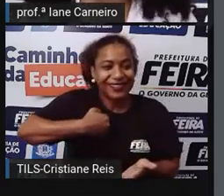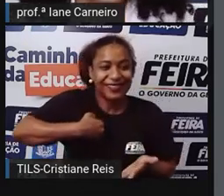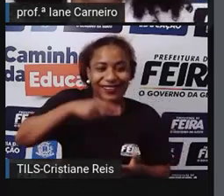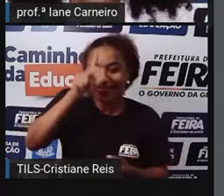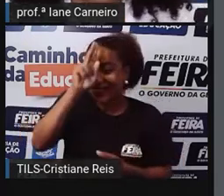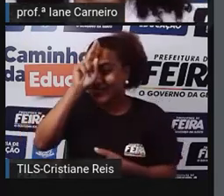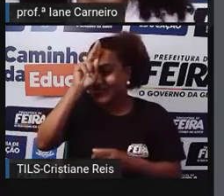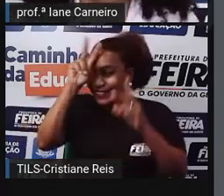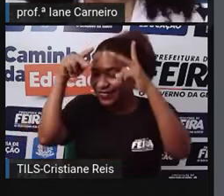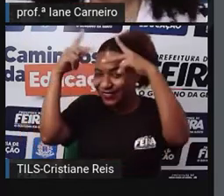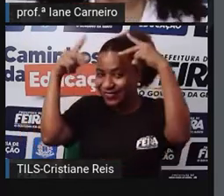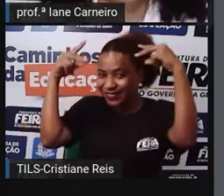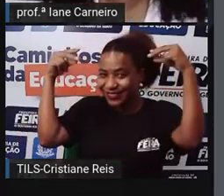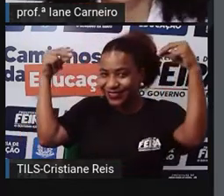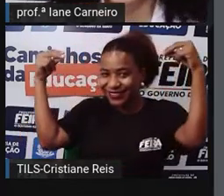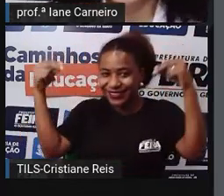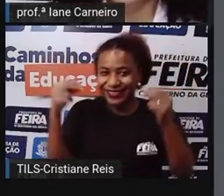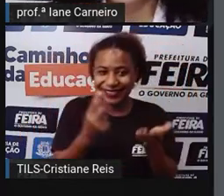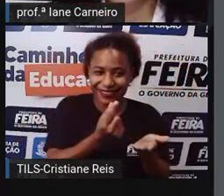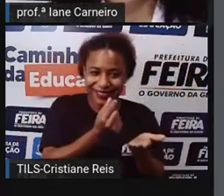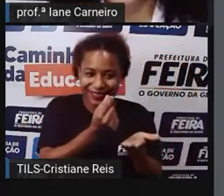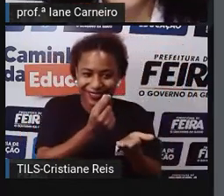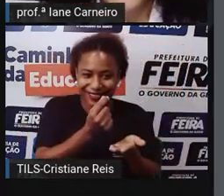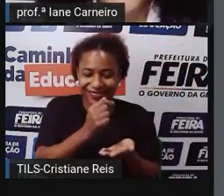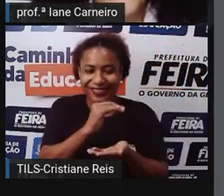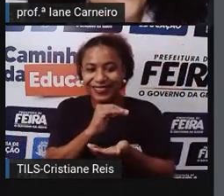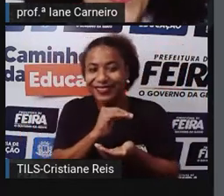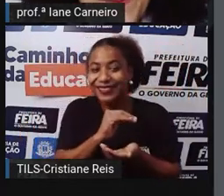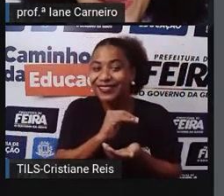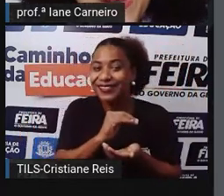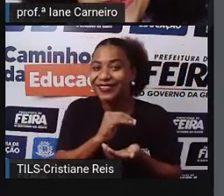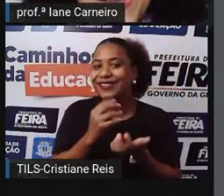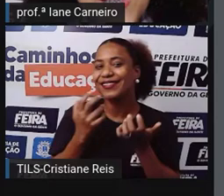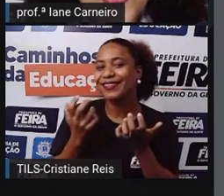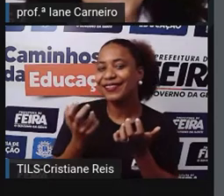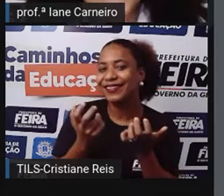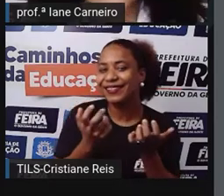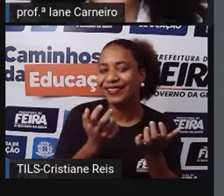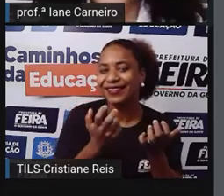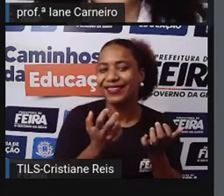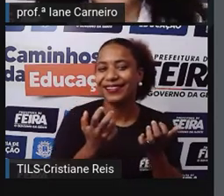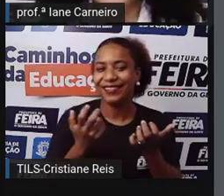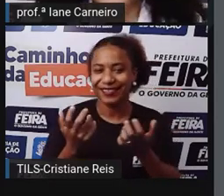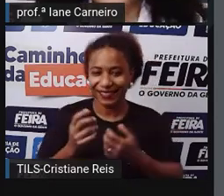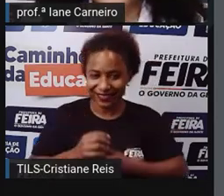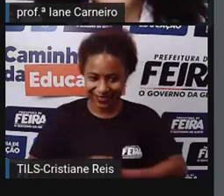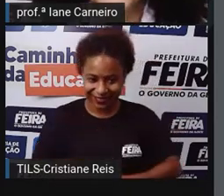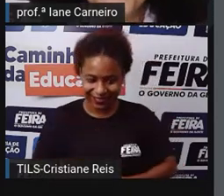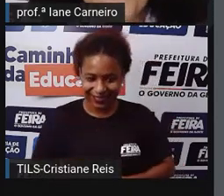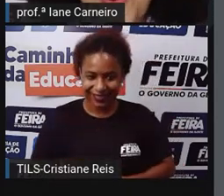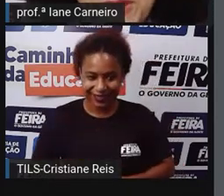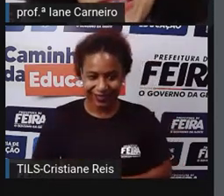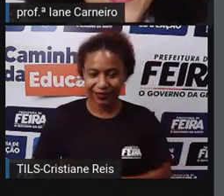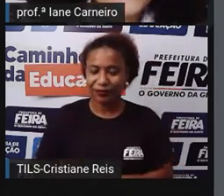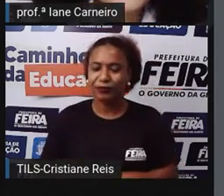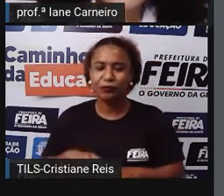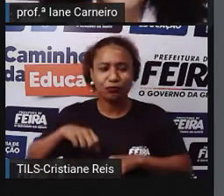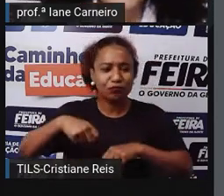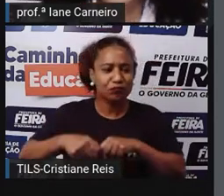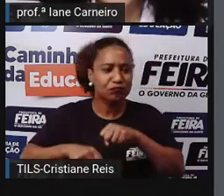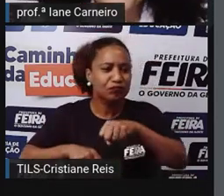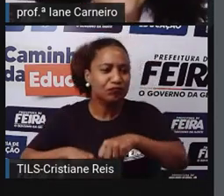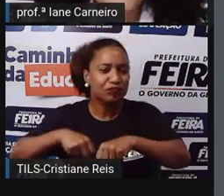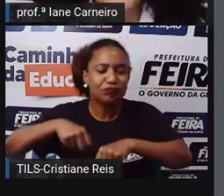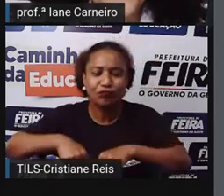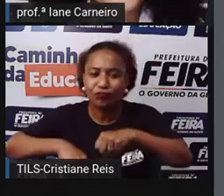fita no cabelo e dinheiro na caixinha? O primeiro bicho que respondeu foi um boi que